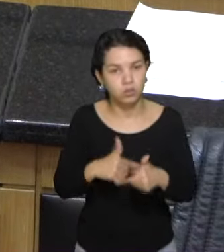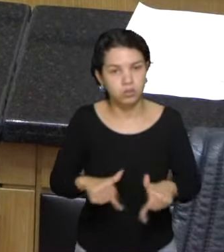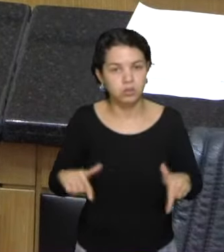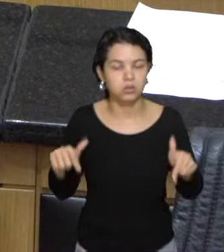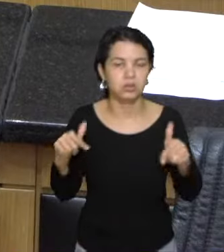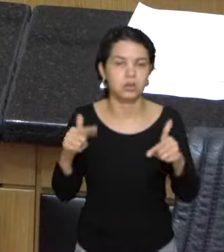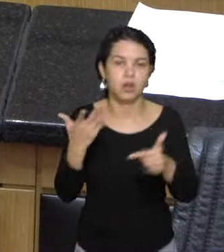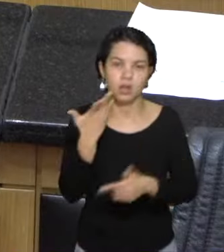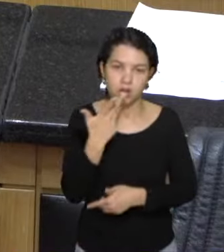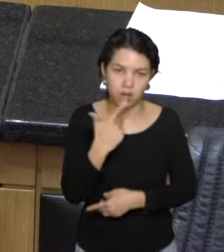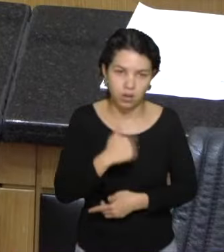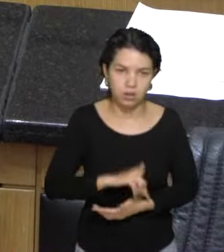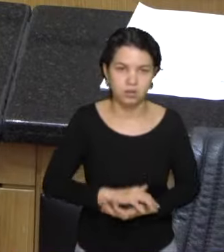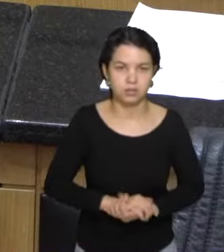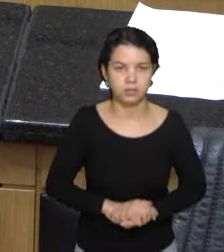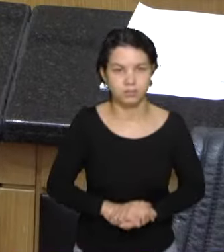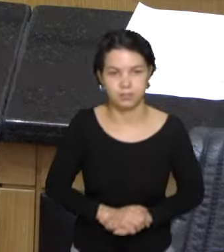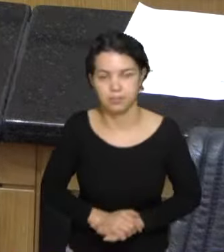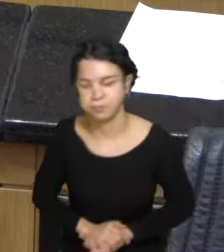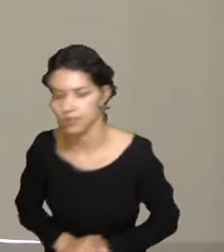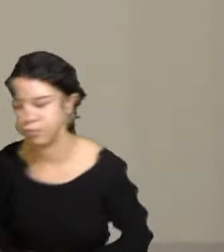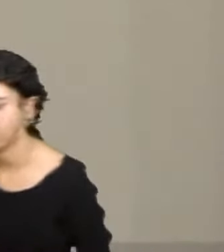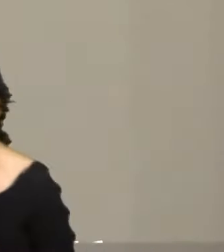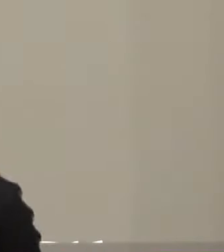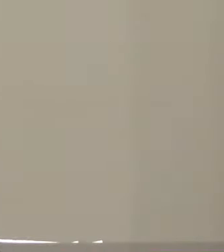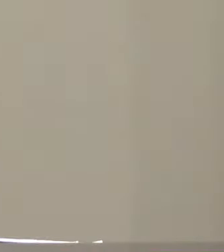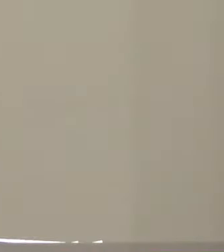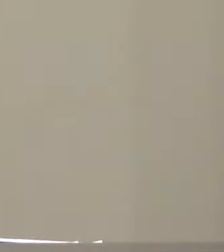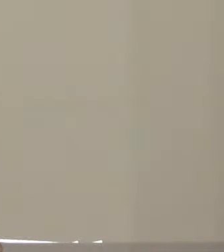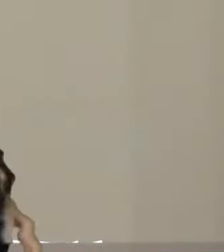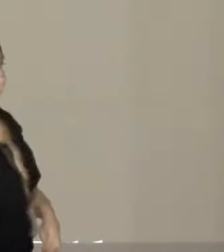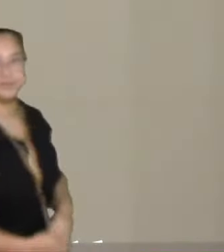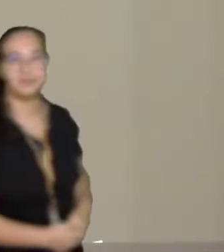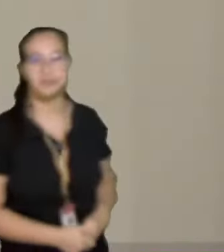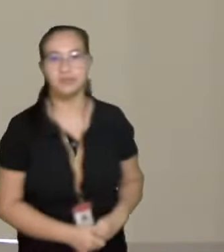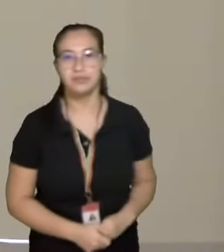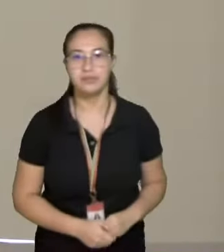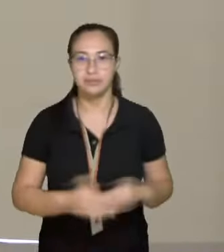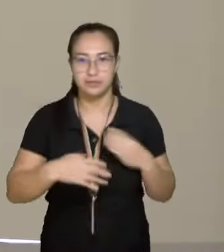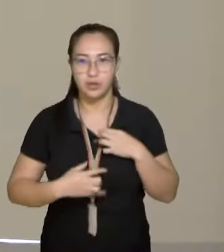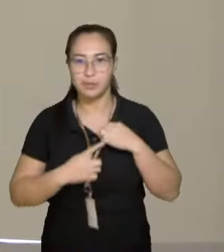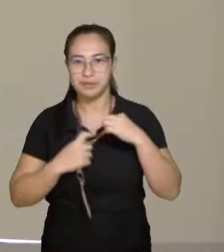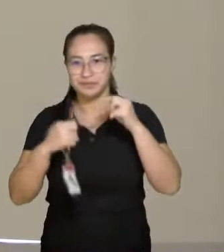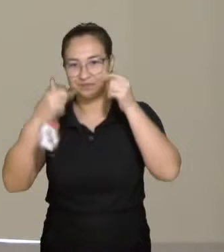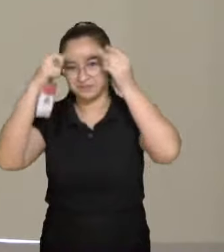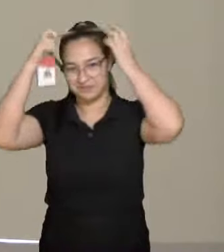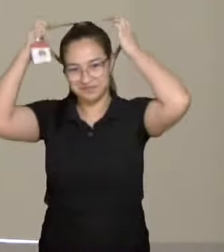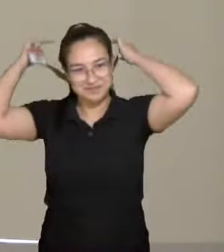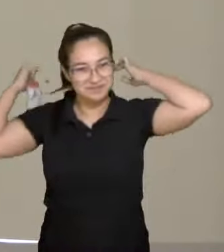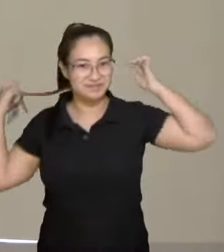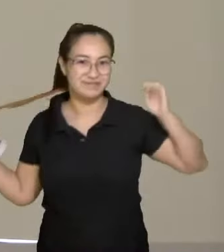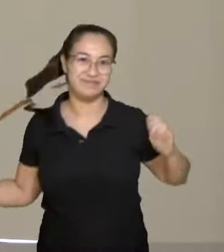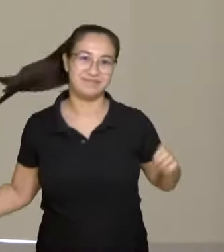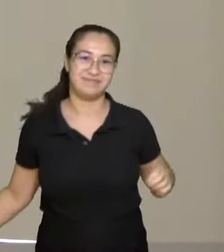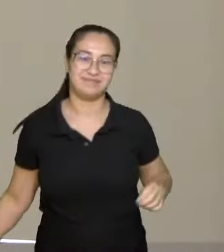nossas crianças. Obrigado, presidente. Obrigado, deputado Ismael. Em votação,